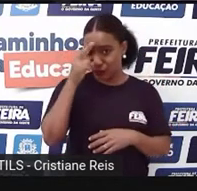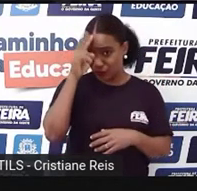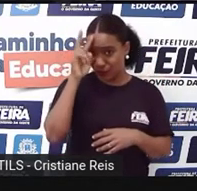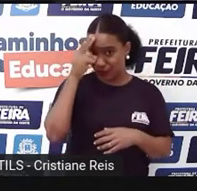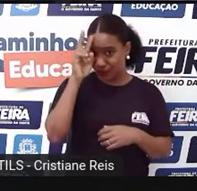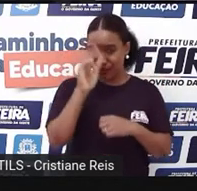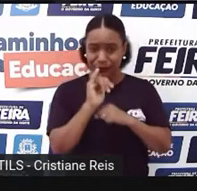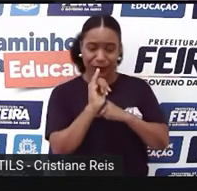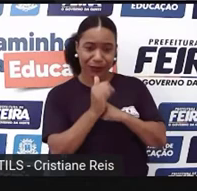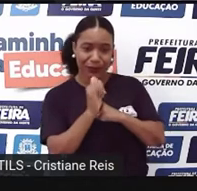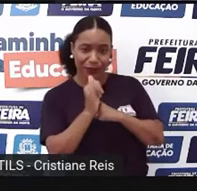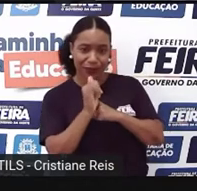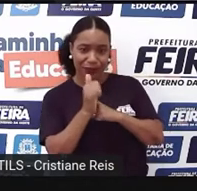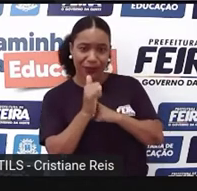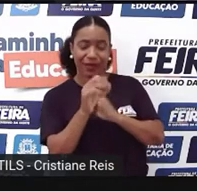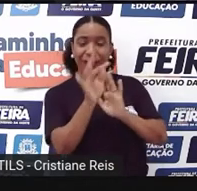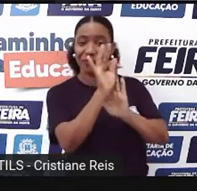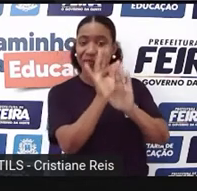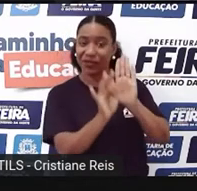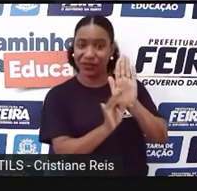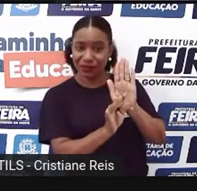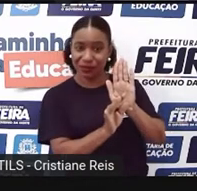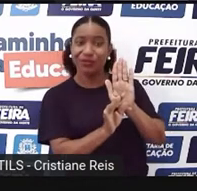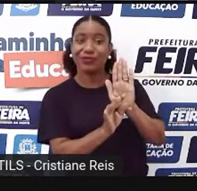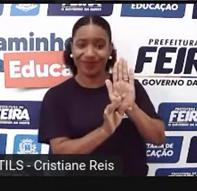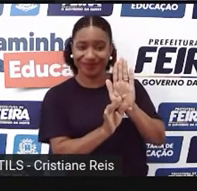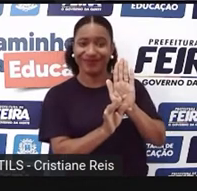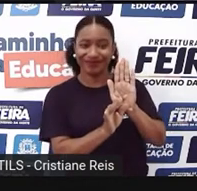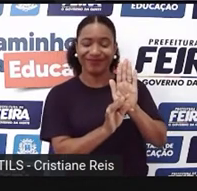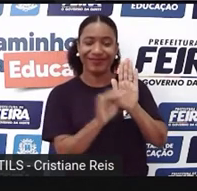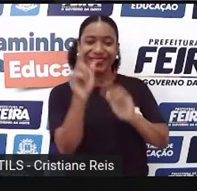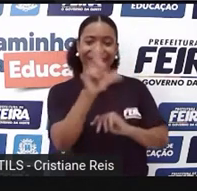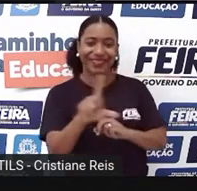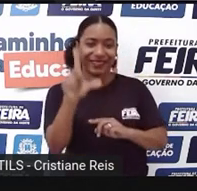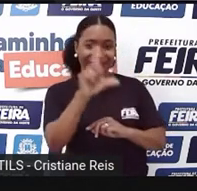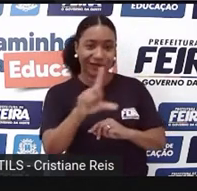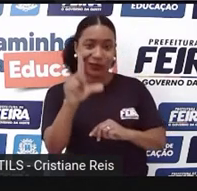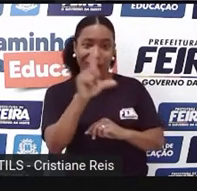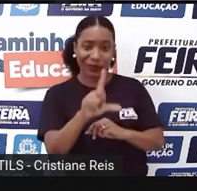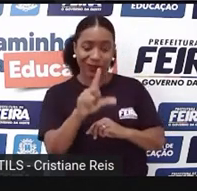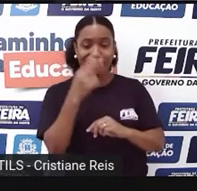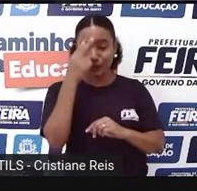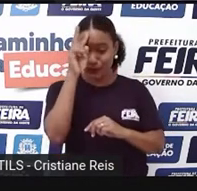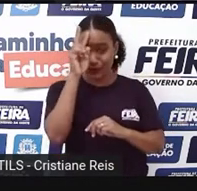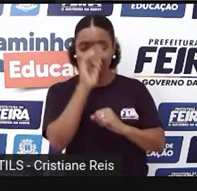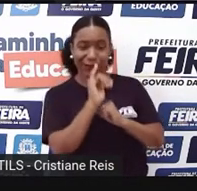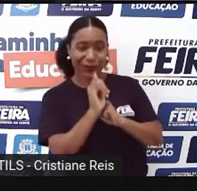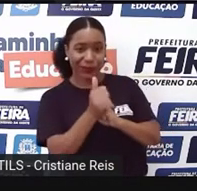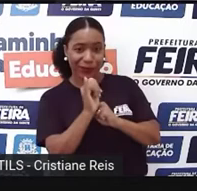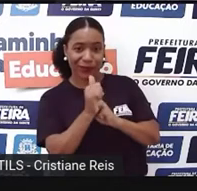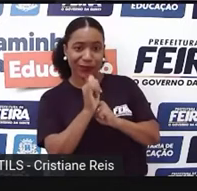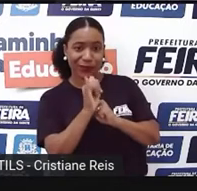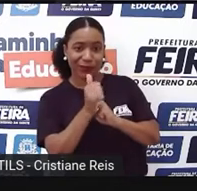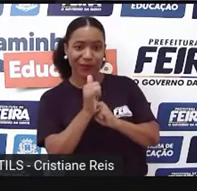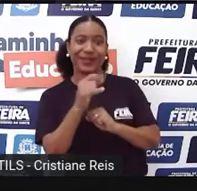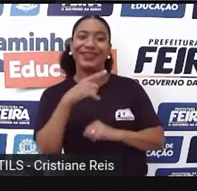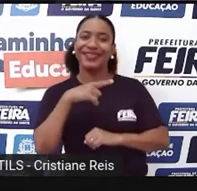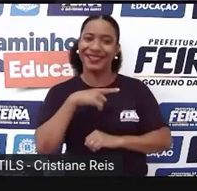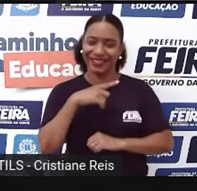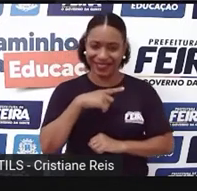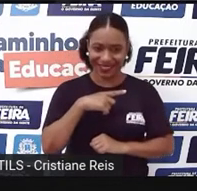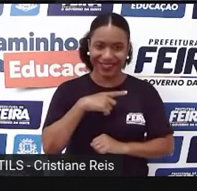diz respeito a textos que são narrativos? E existem uma, na verdade existe uma